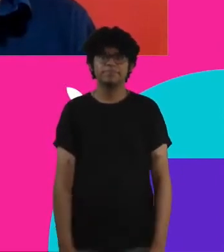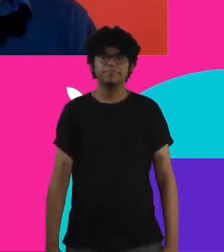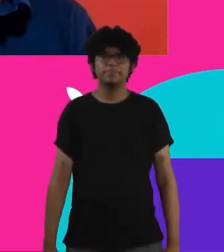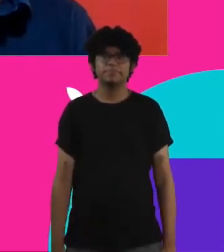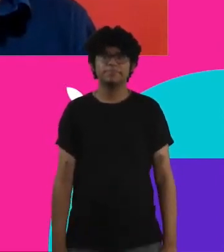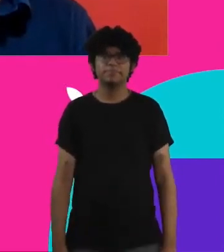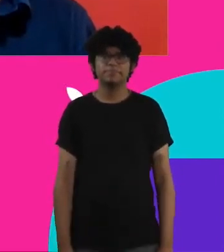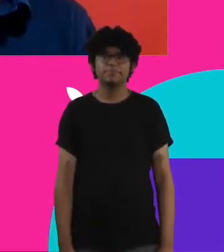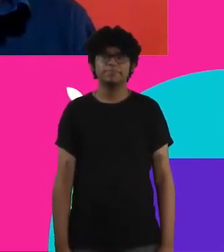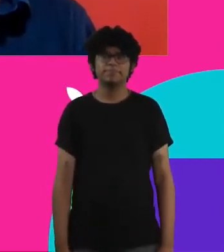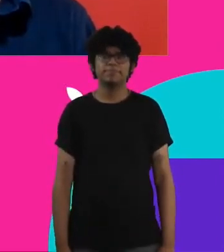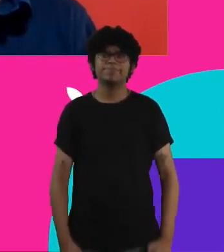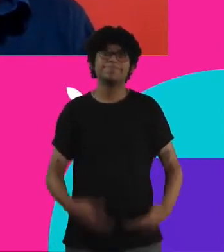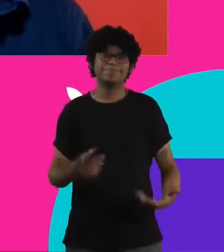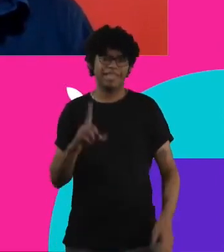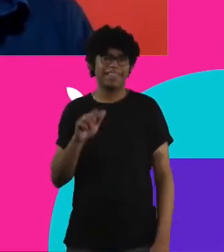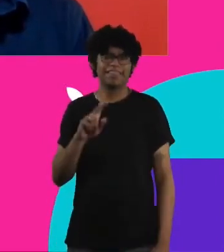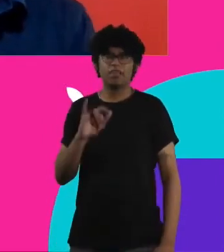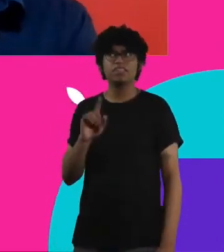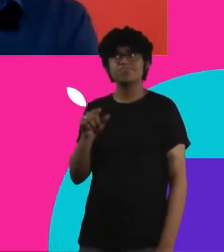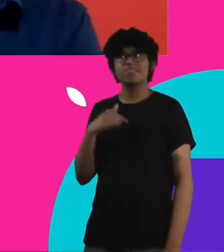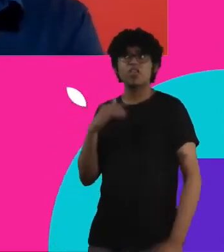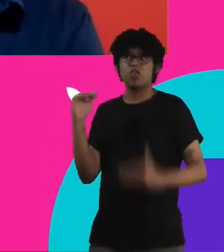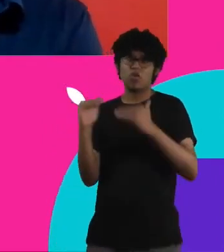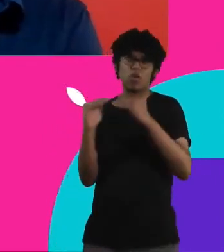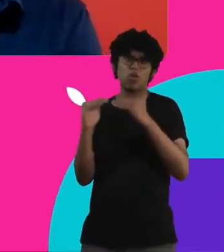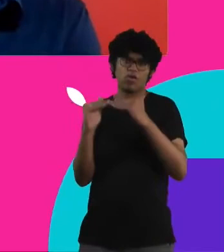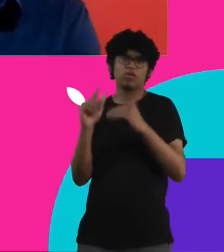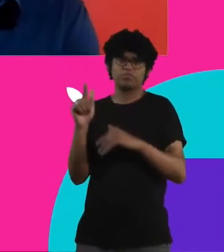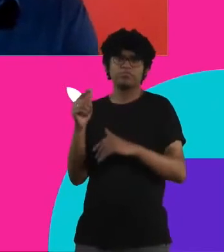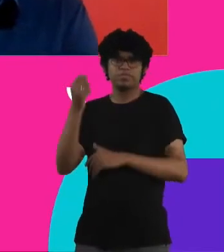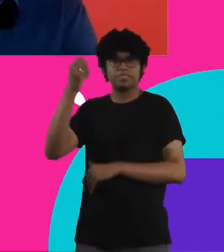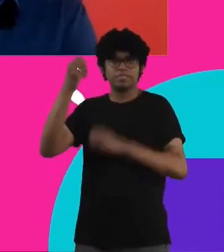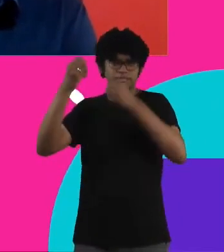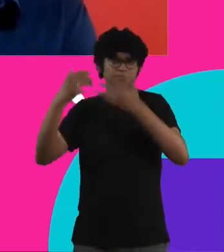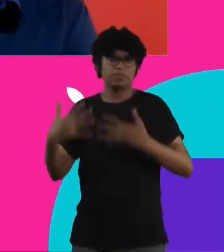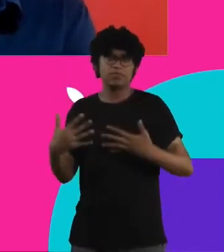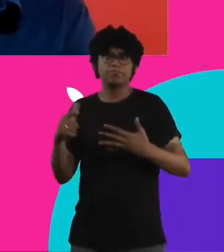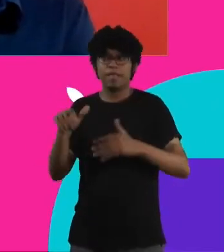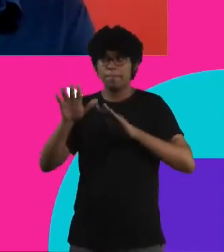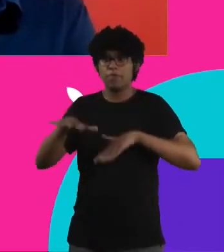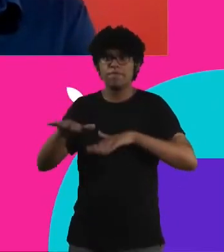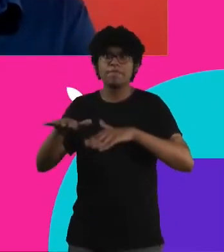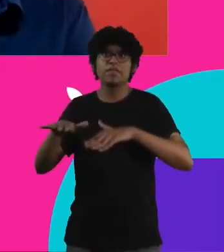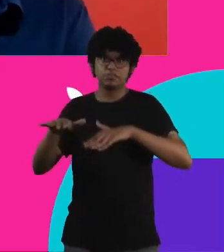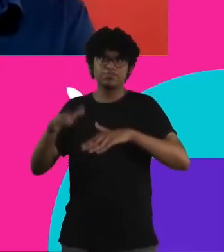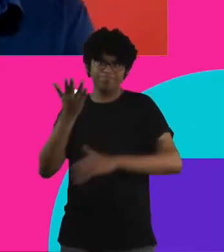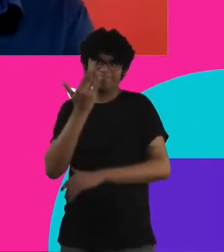Então, Davi, vai muito conectado com a sua fala também. Na verdade, o movimento da alimentação no Brasil,